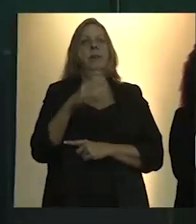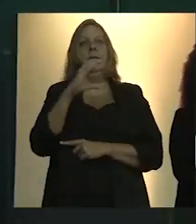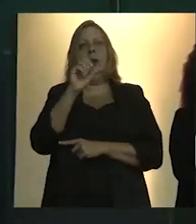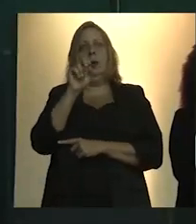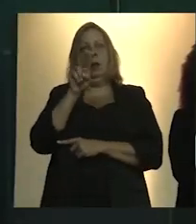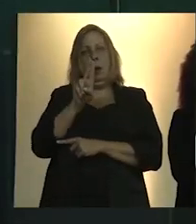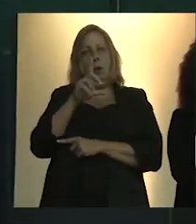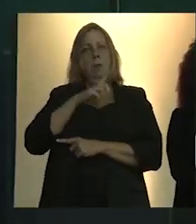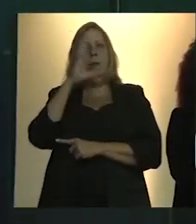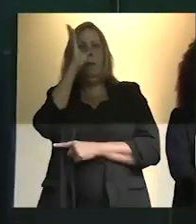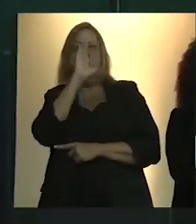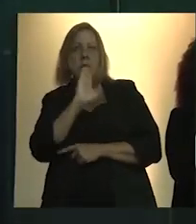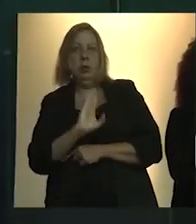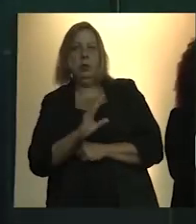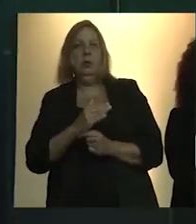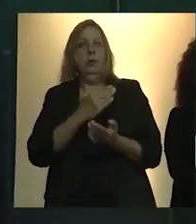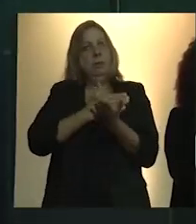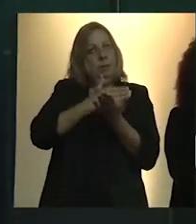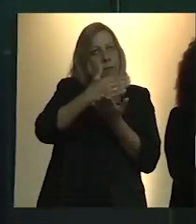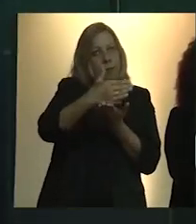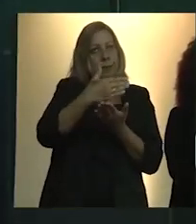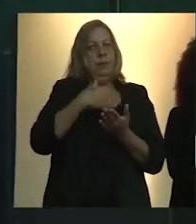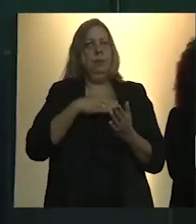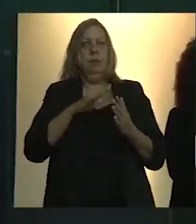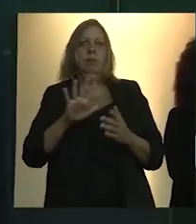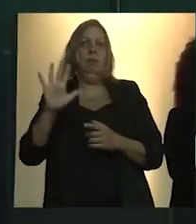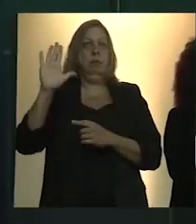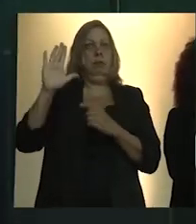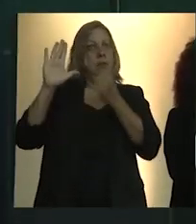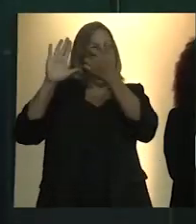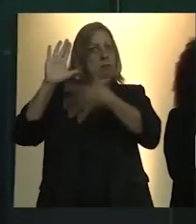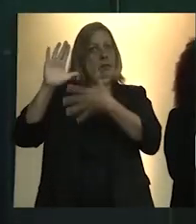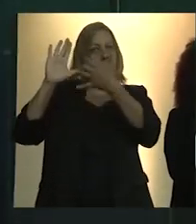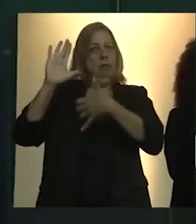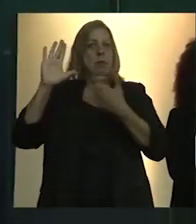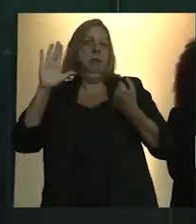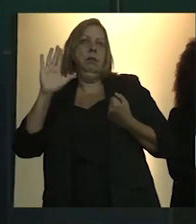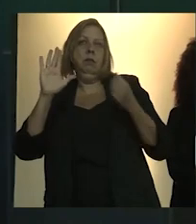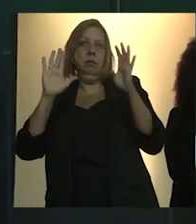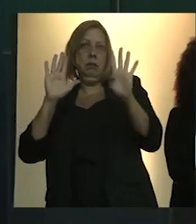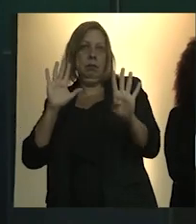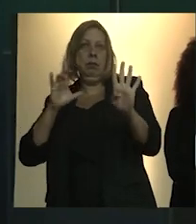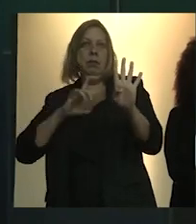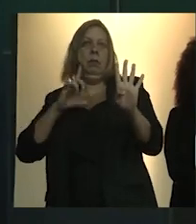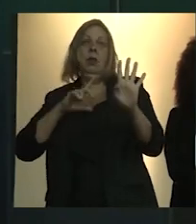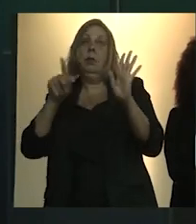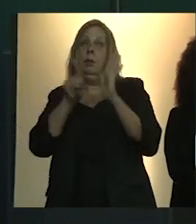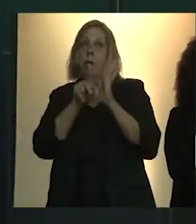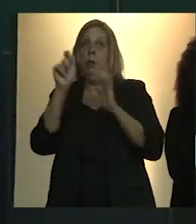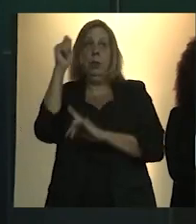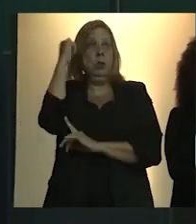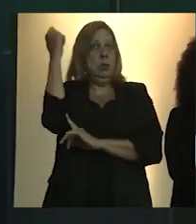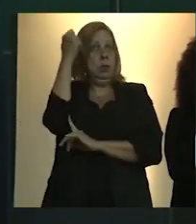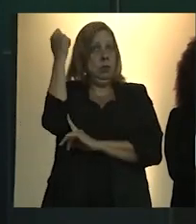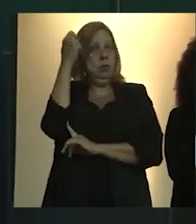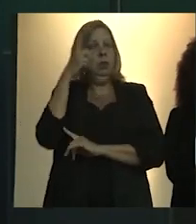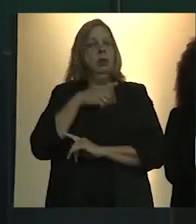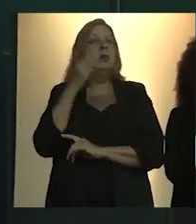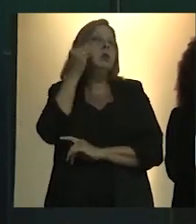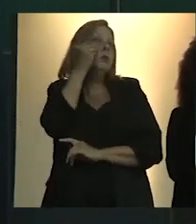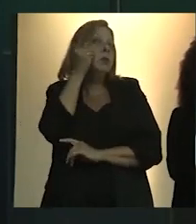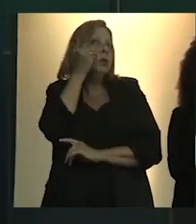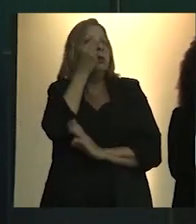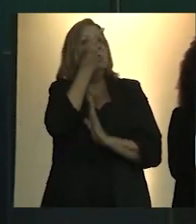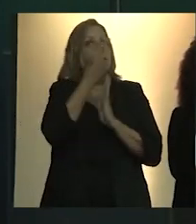Para darmos início ao panel 4, que trará a experiência do CAL Rio Grande do Sul com o projeto